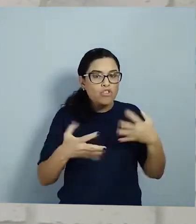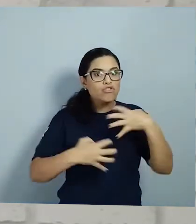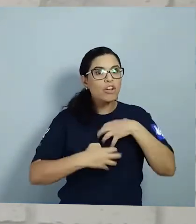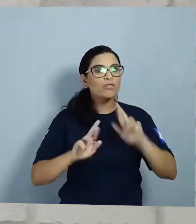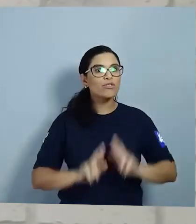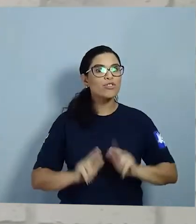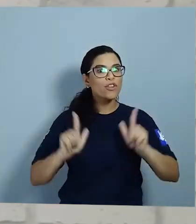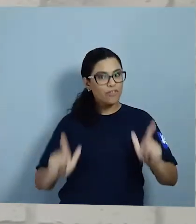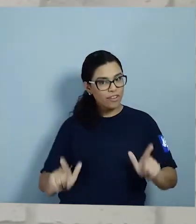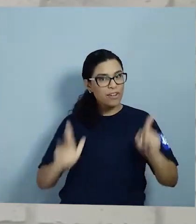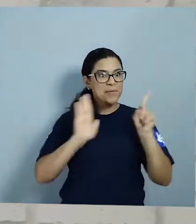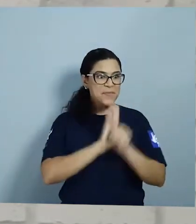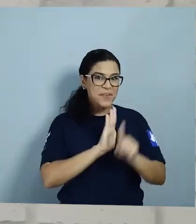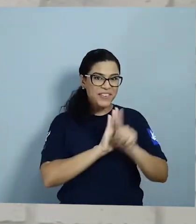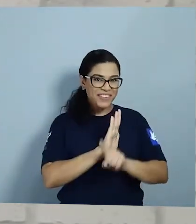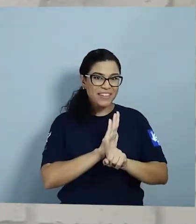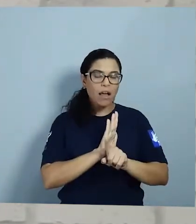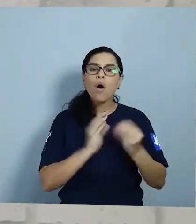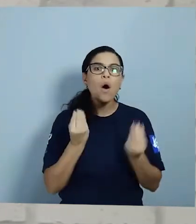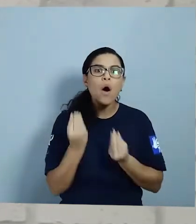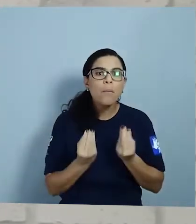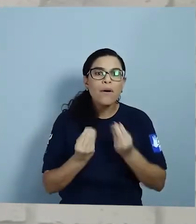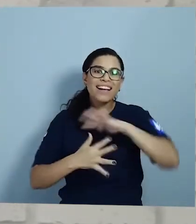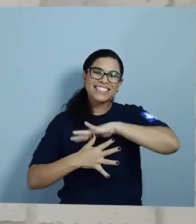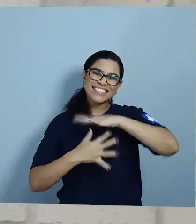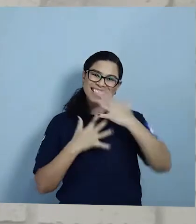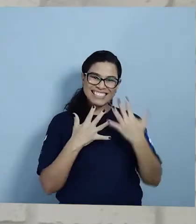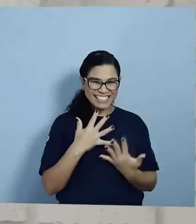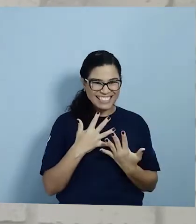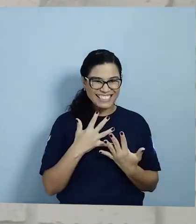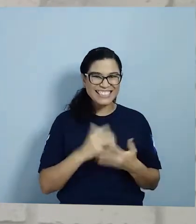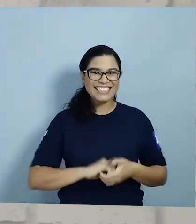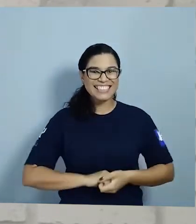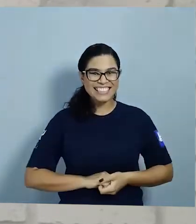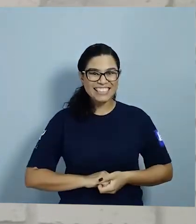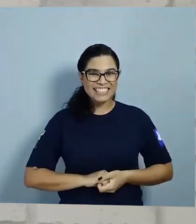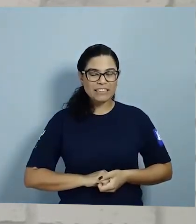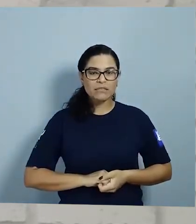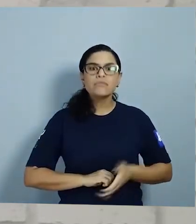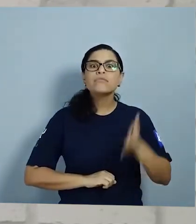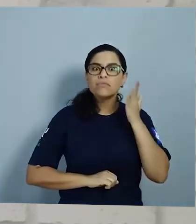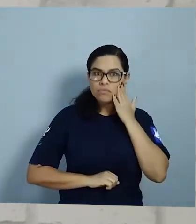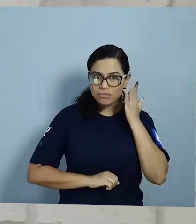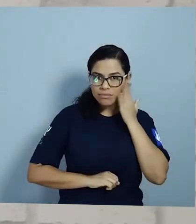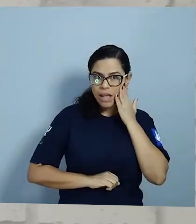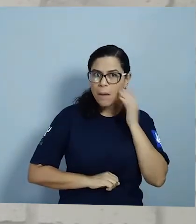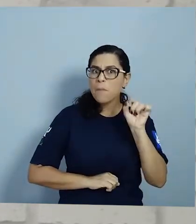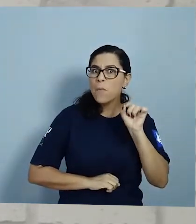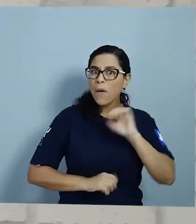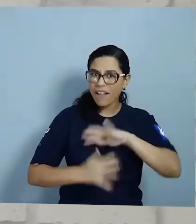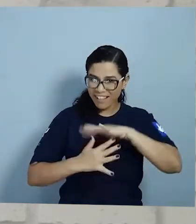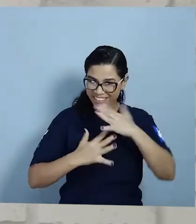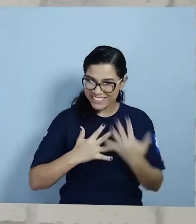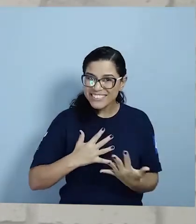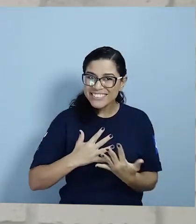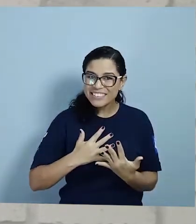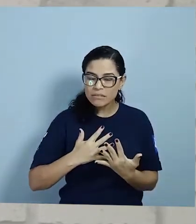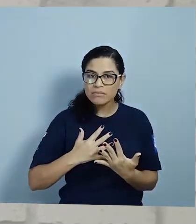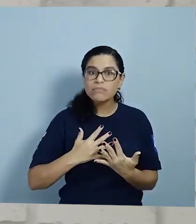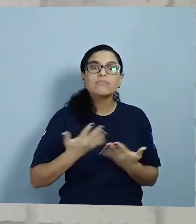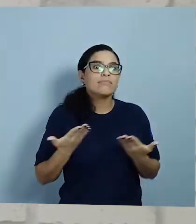feita de um jeito diferente Ela será em Libras Quem aí sabe o que é Libras?